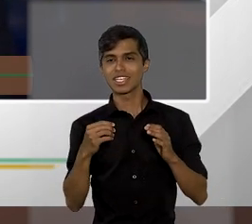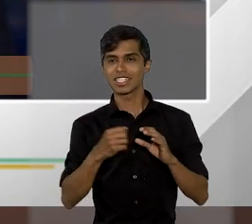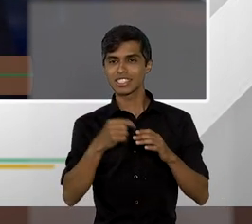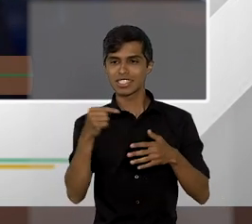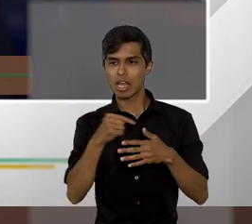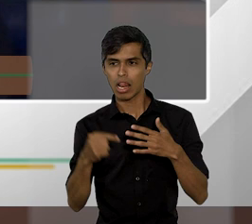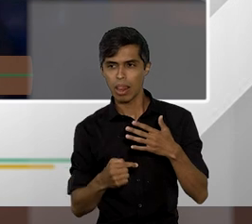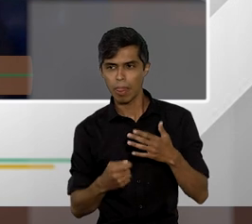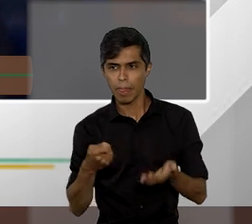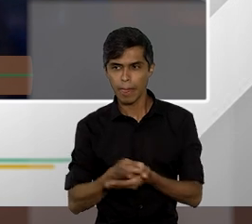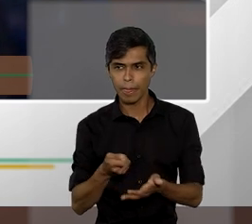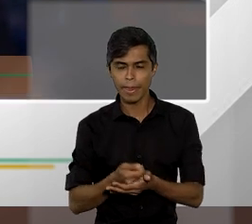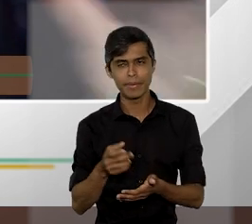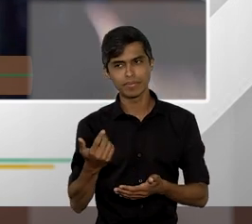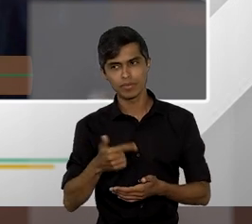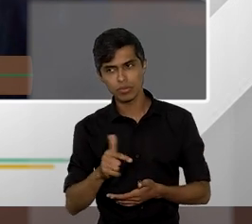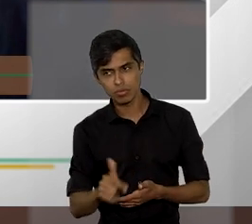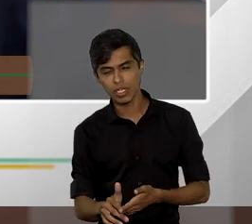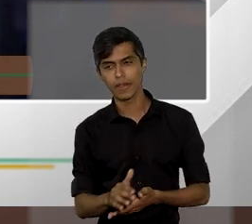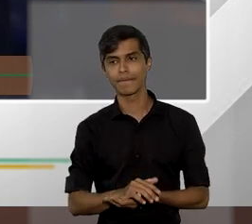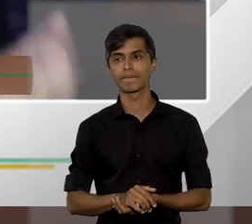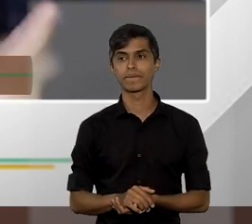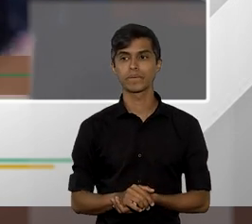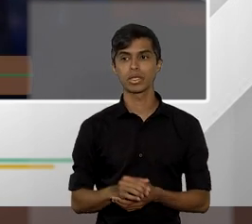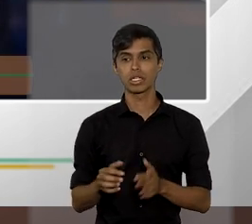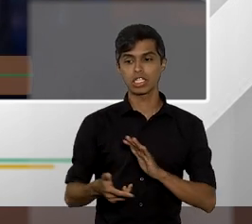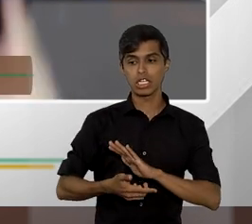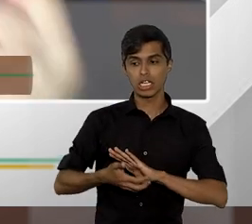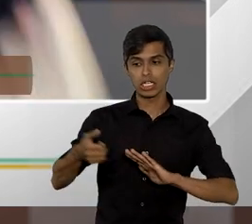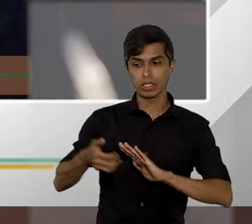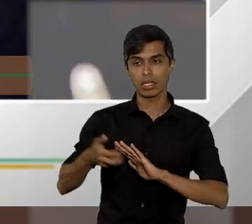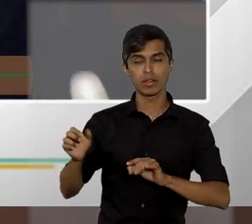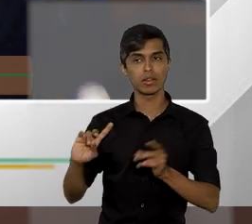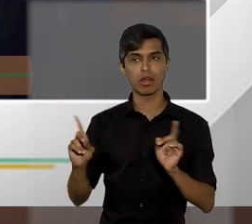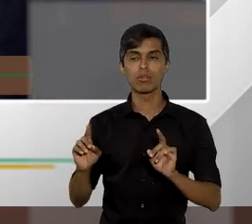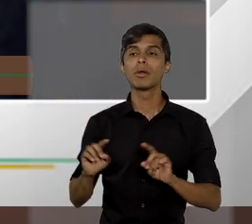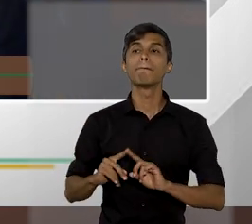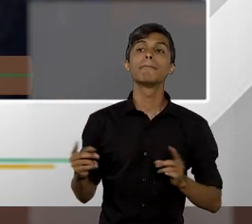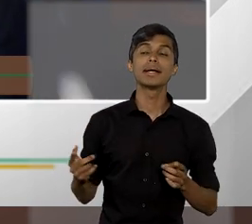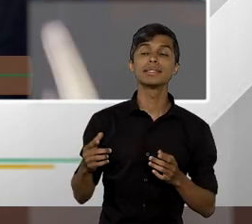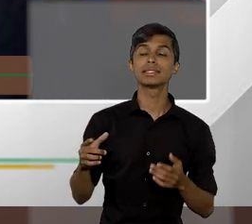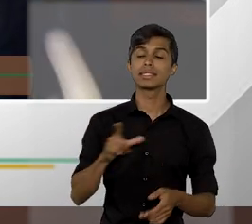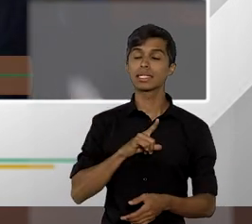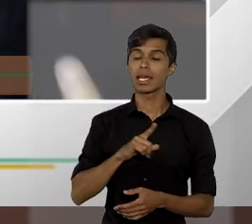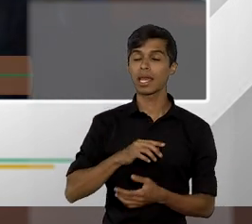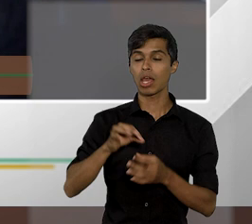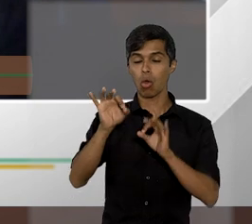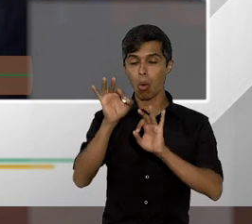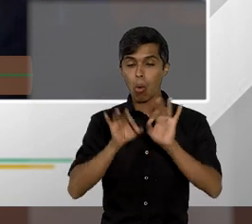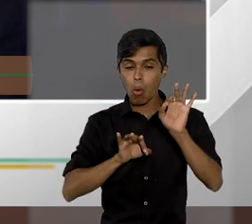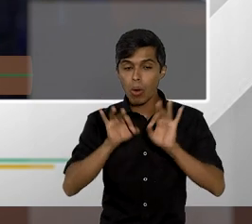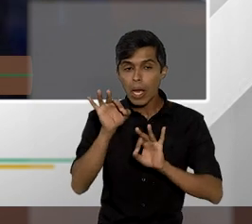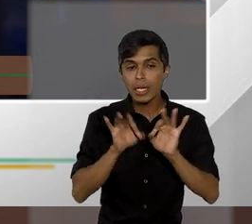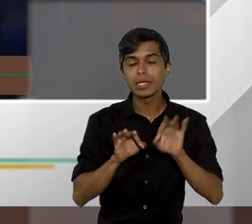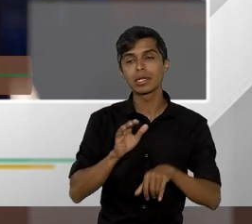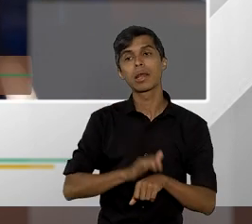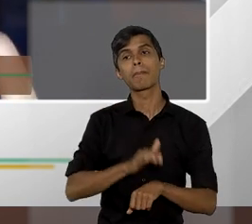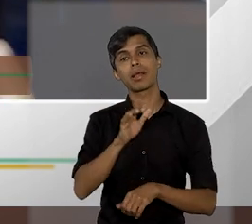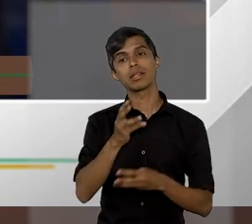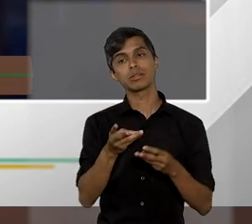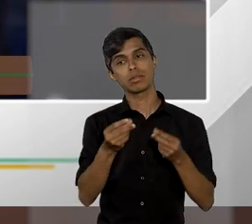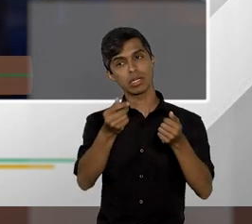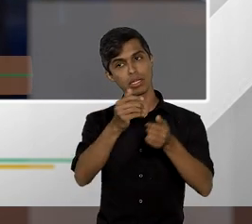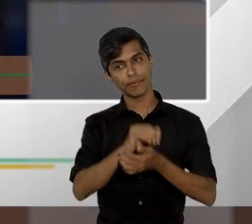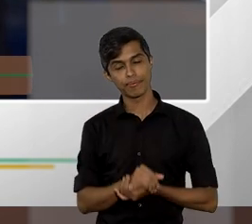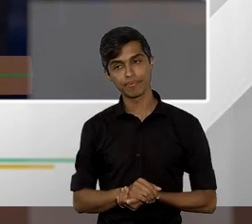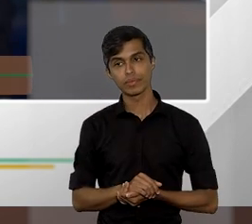um instrumento de limpeza de estoque mas ele terá junto com essa com essa reorganização do seu estoque